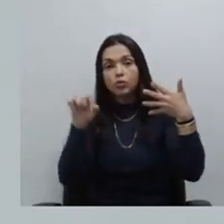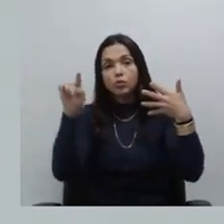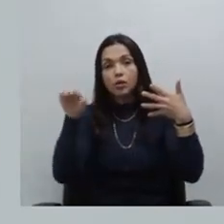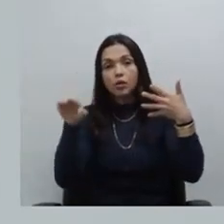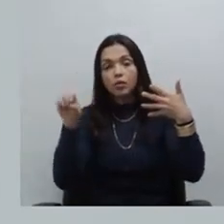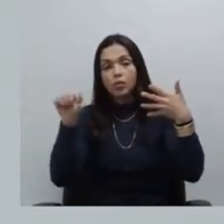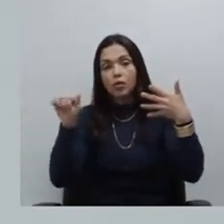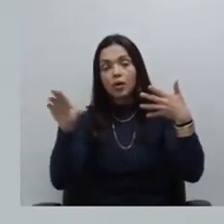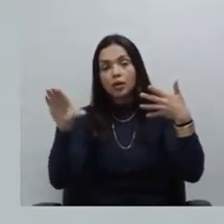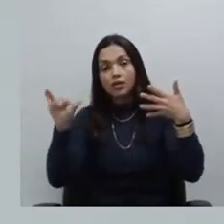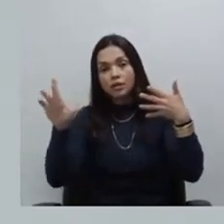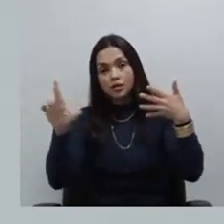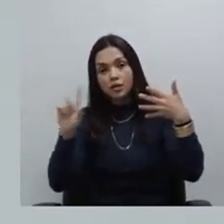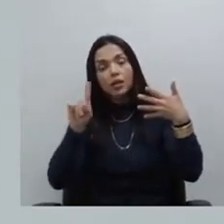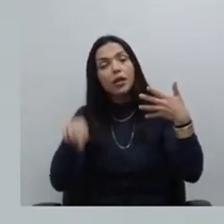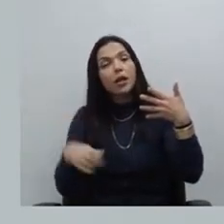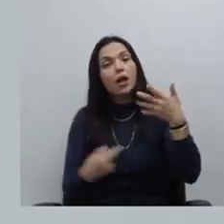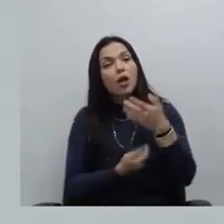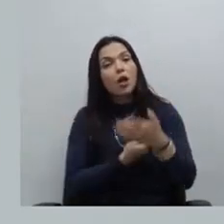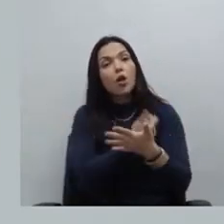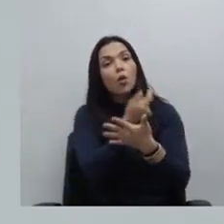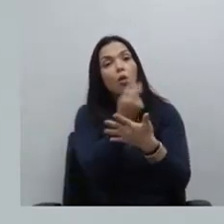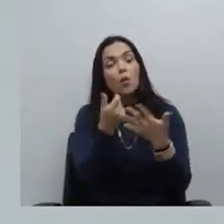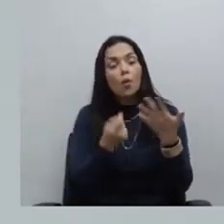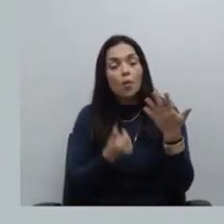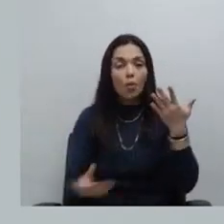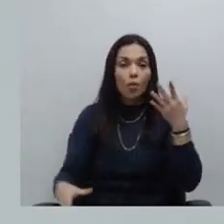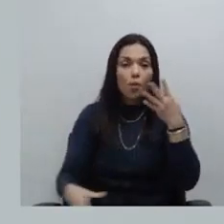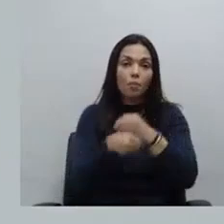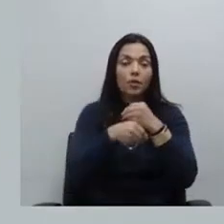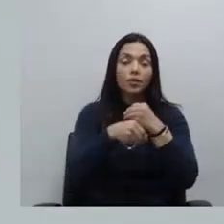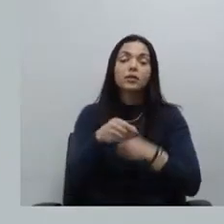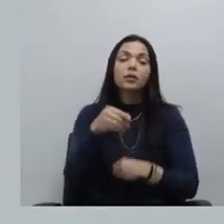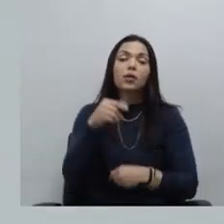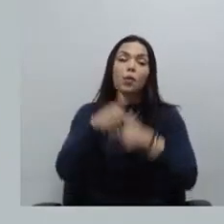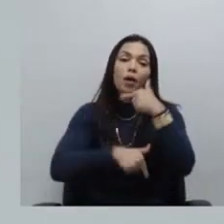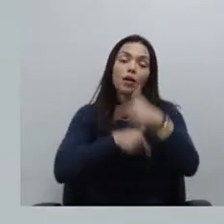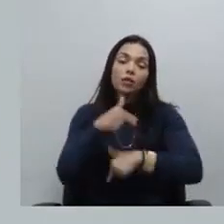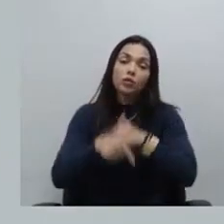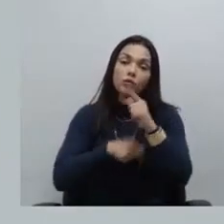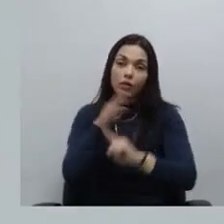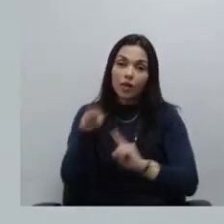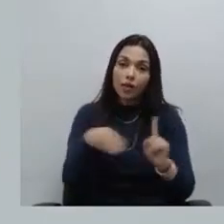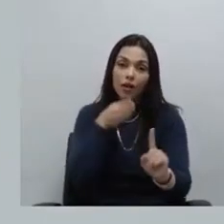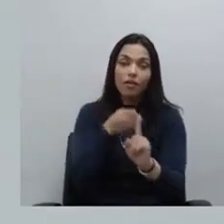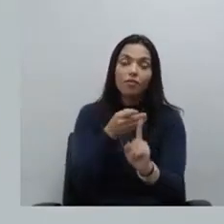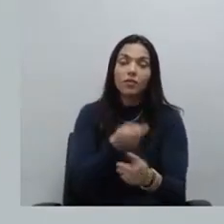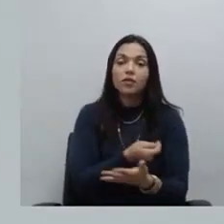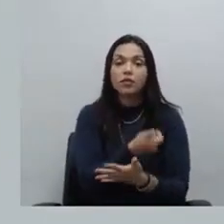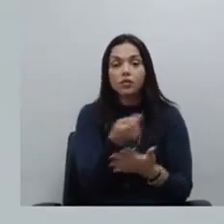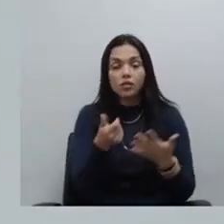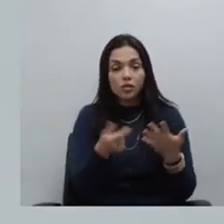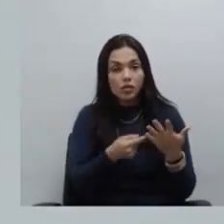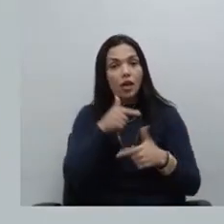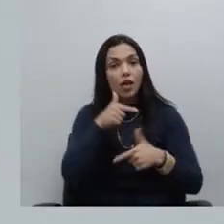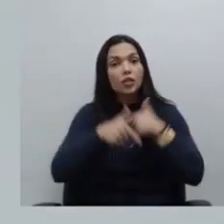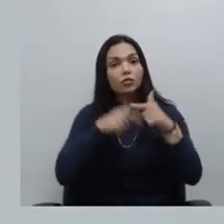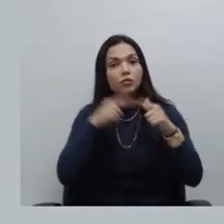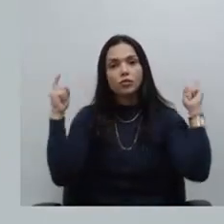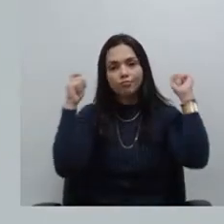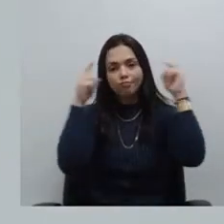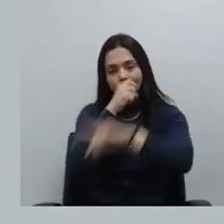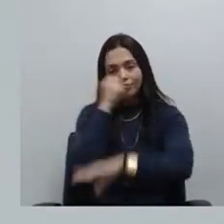colegiado também com a compensação das atividades especial dificuldade com mudança da referência para pagamento de gratificações e compensações